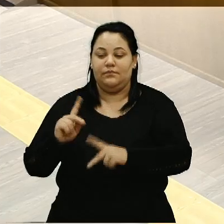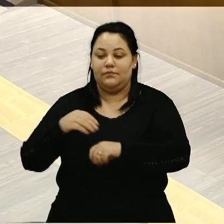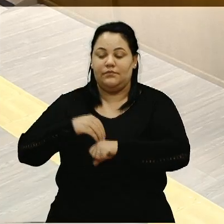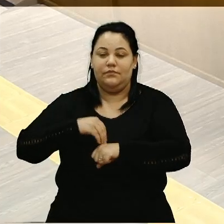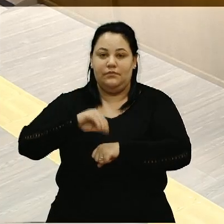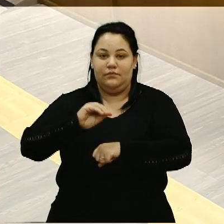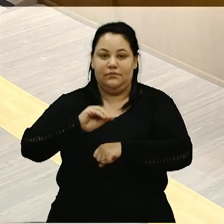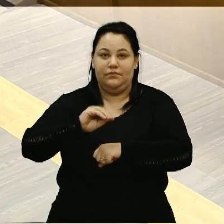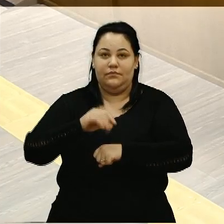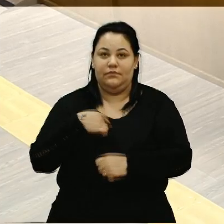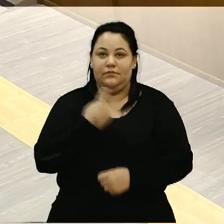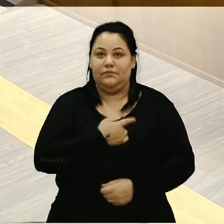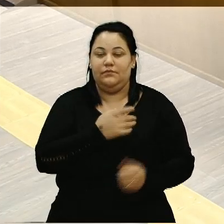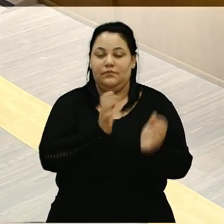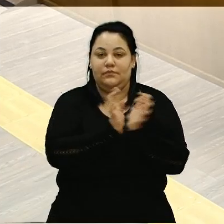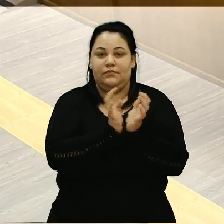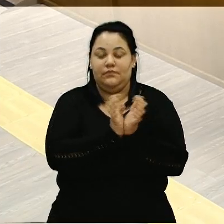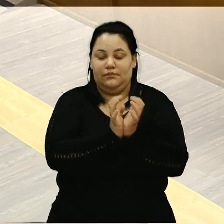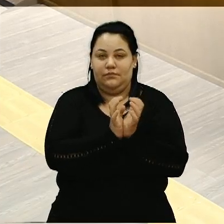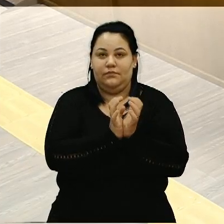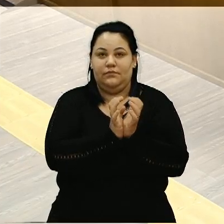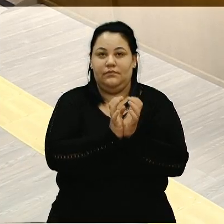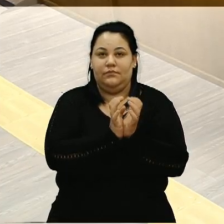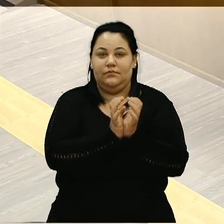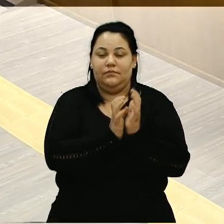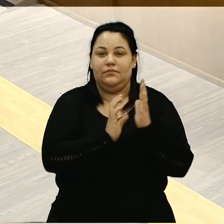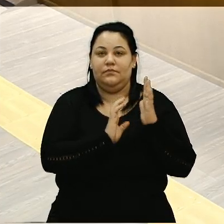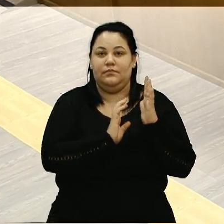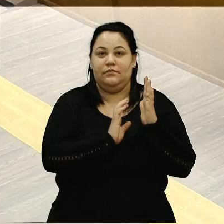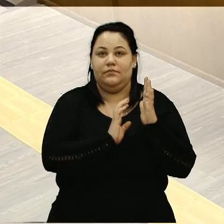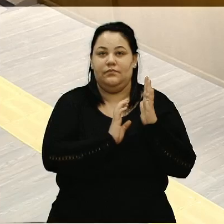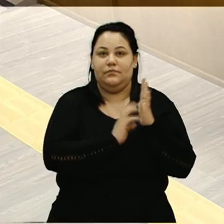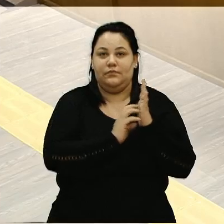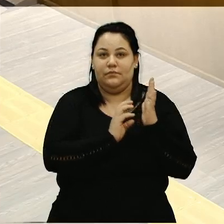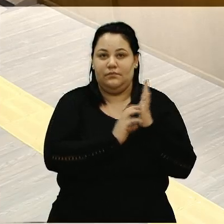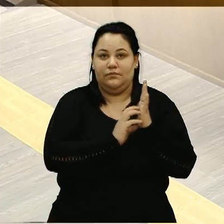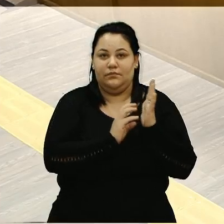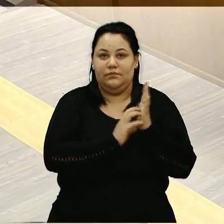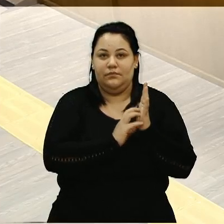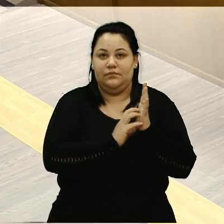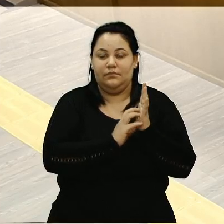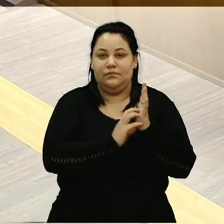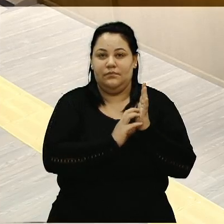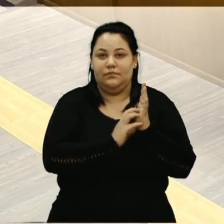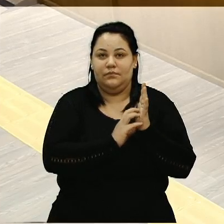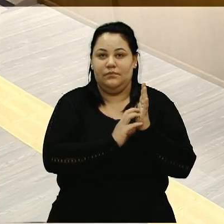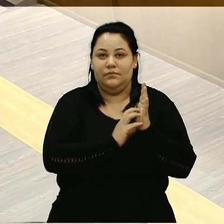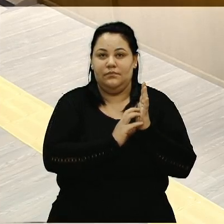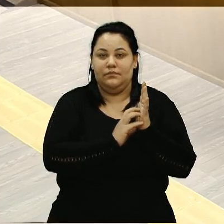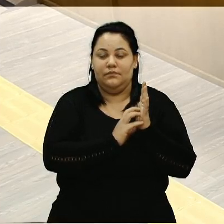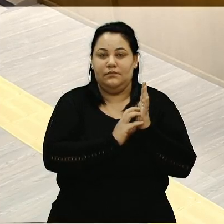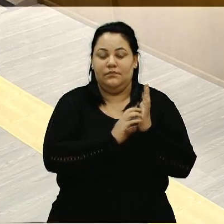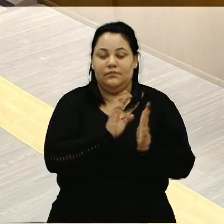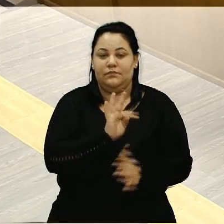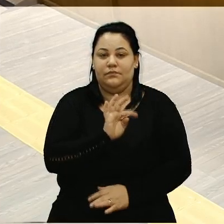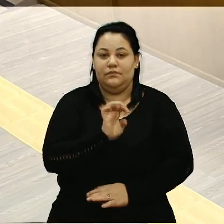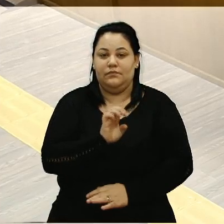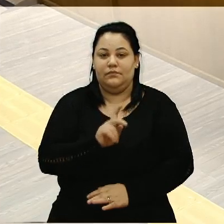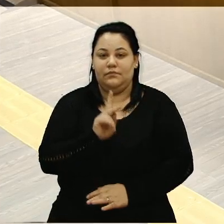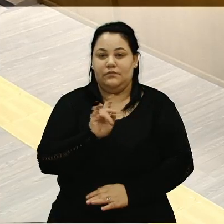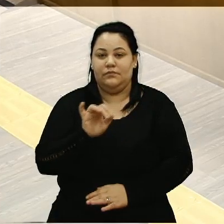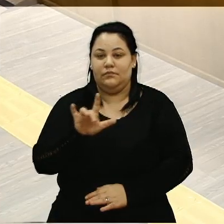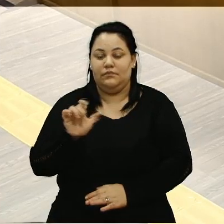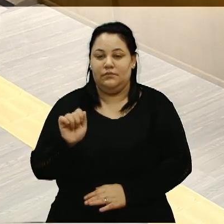nosso colega, de partido, o mais conhecido como Tequila, o